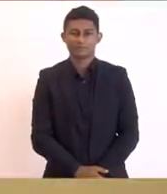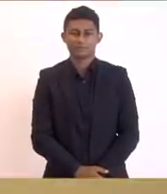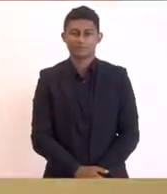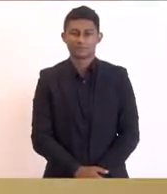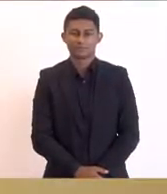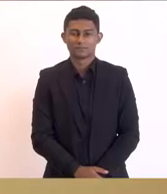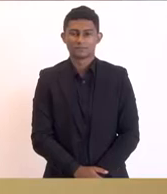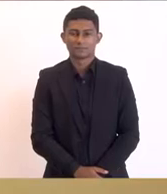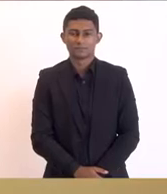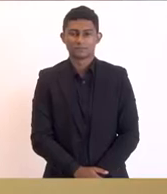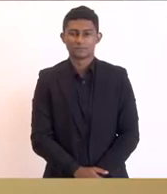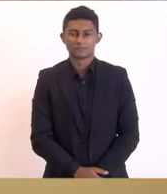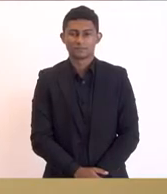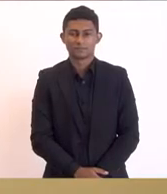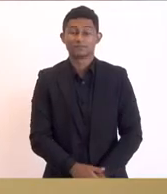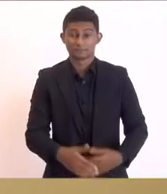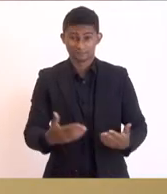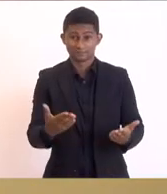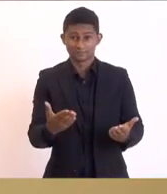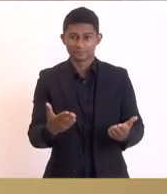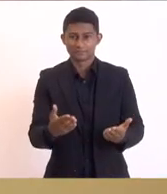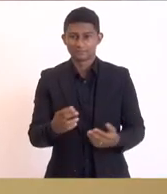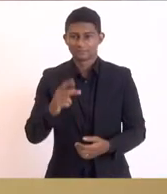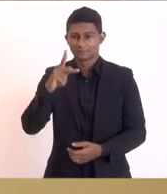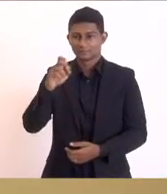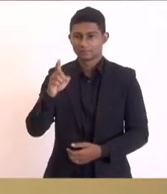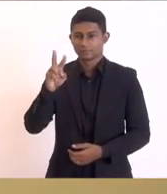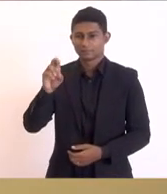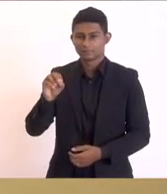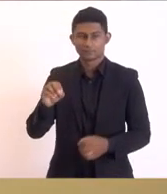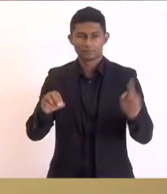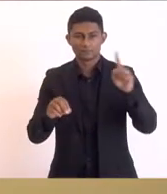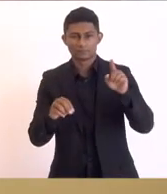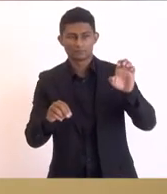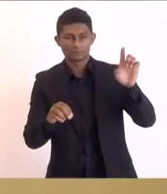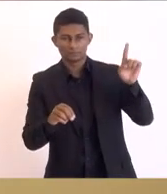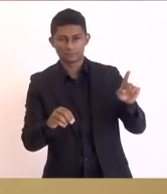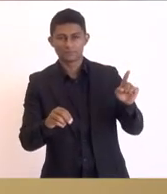queria antes de passar para o Pedro e para o nosso Zé que vai encerrar